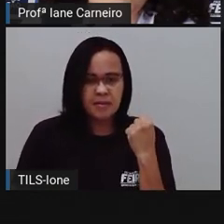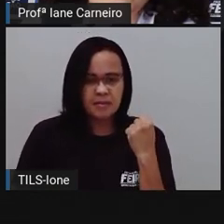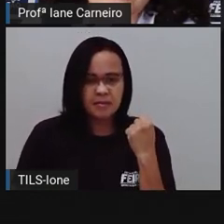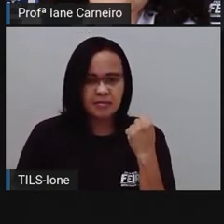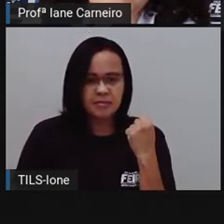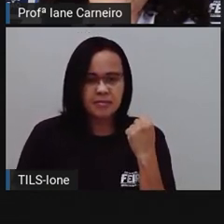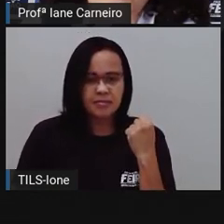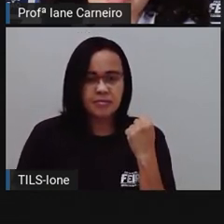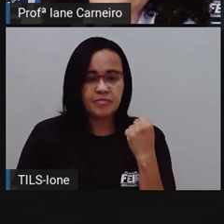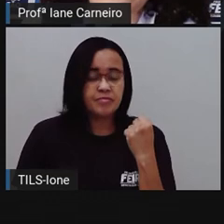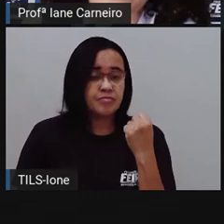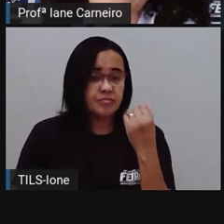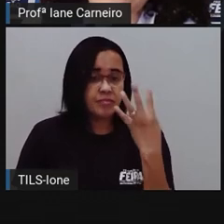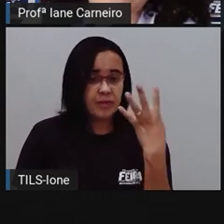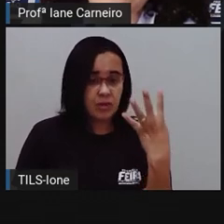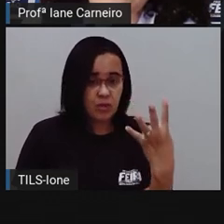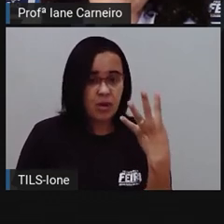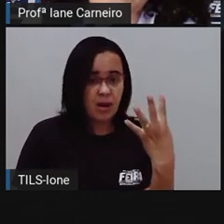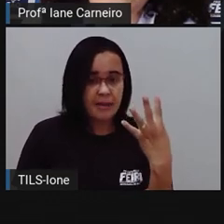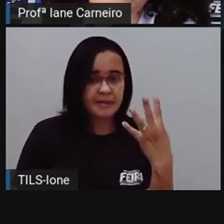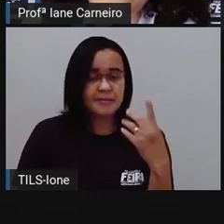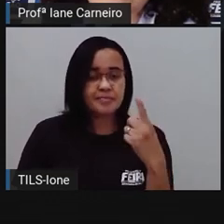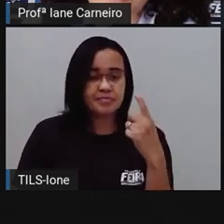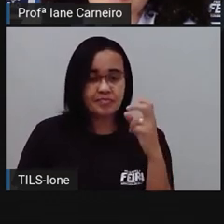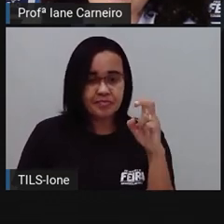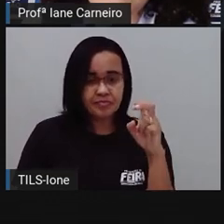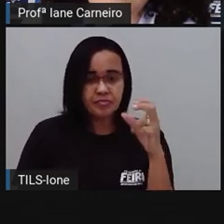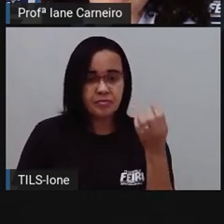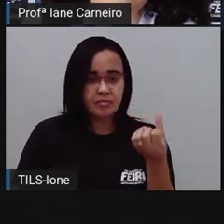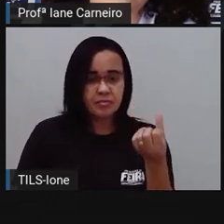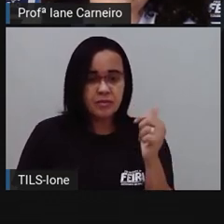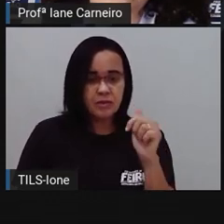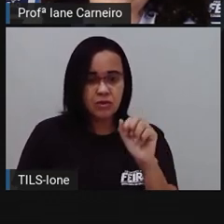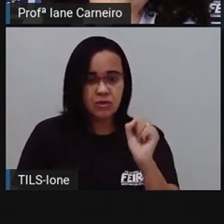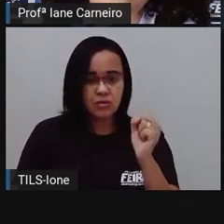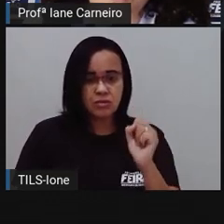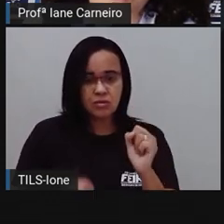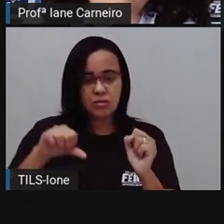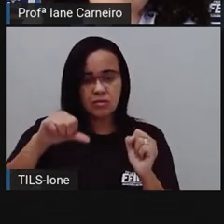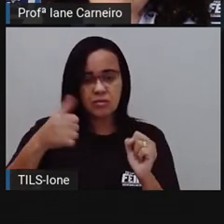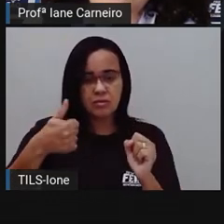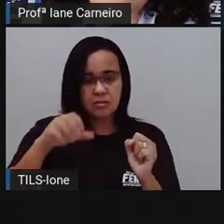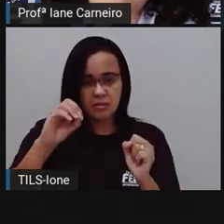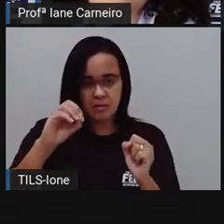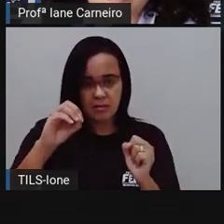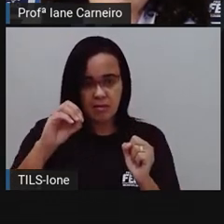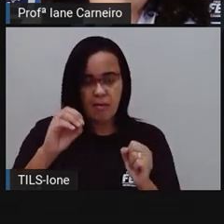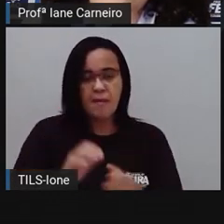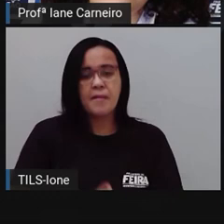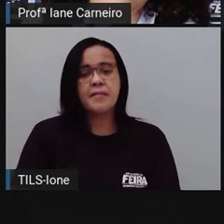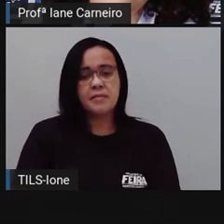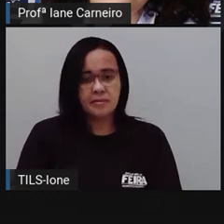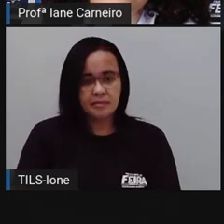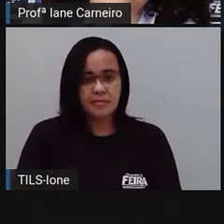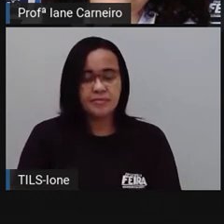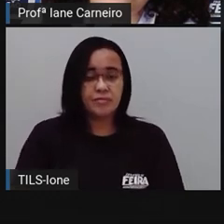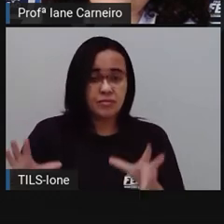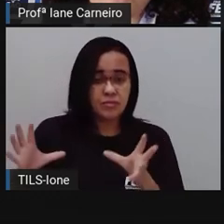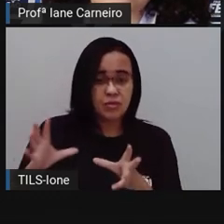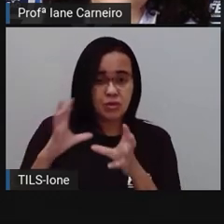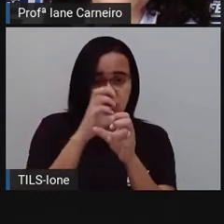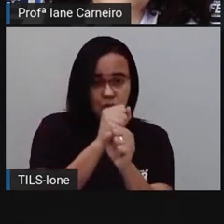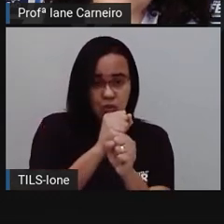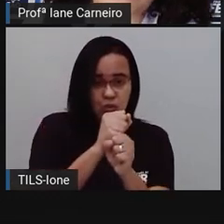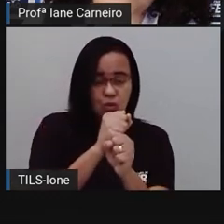Vamos contar? Tem quatro, ó. Cinco, seis, sete, oito, nove, dez. Então, a gente juntou